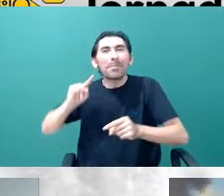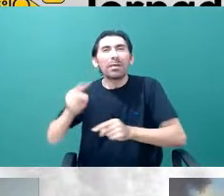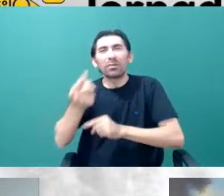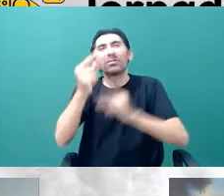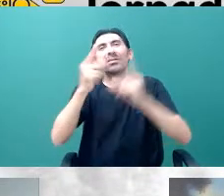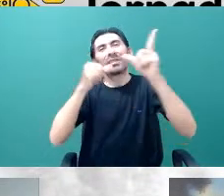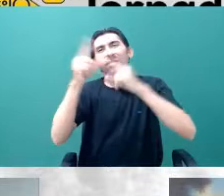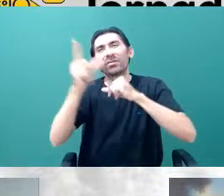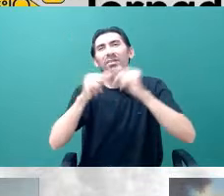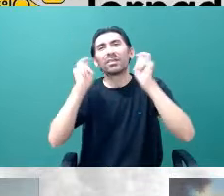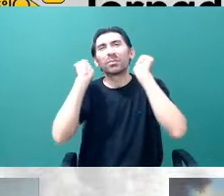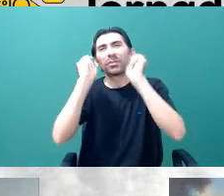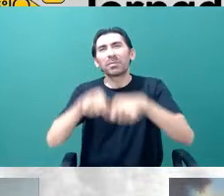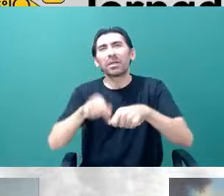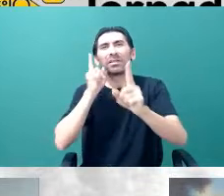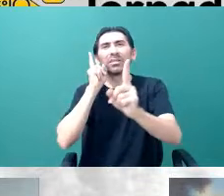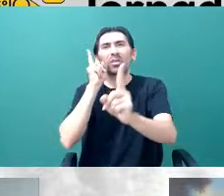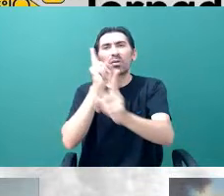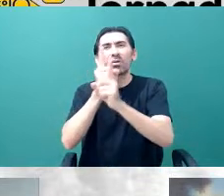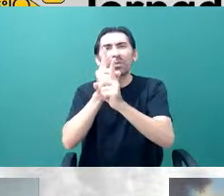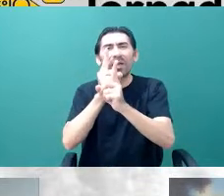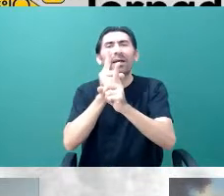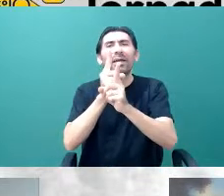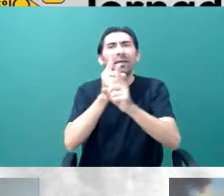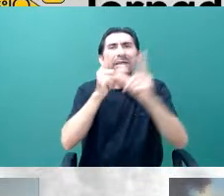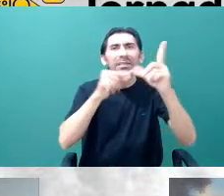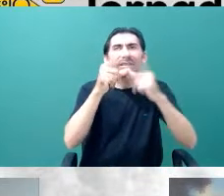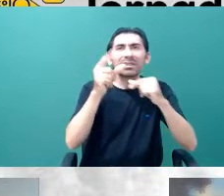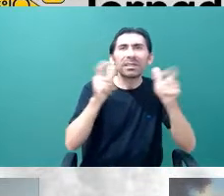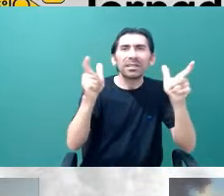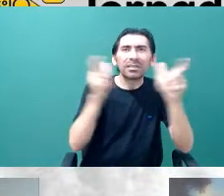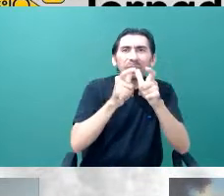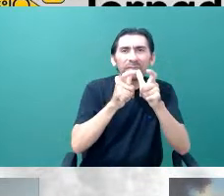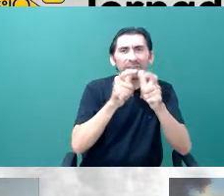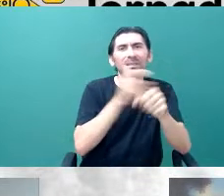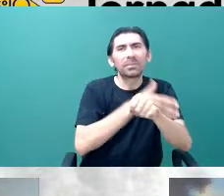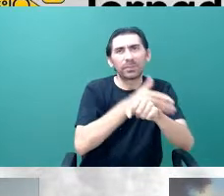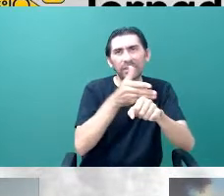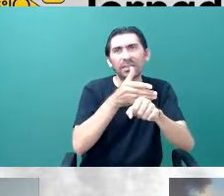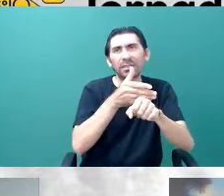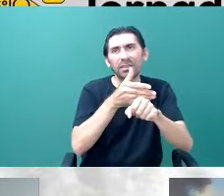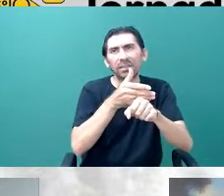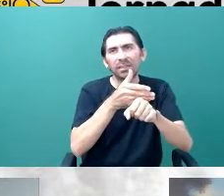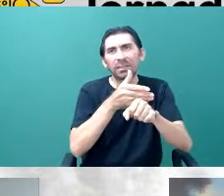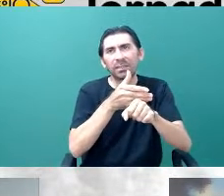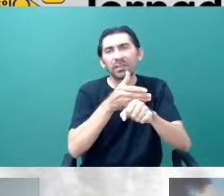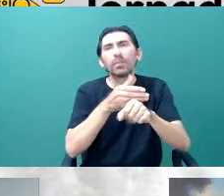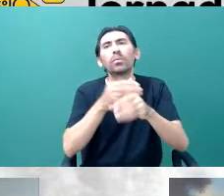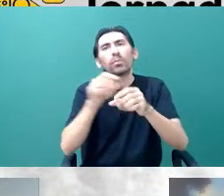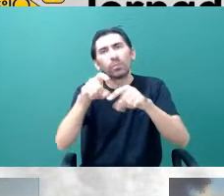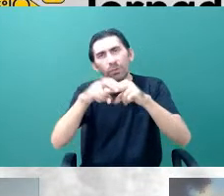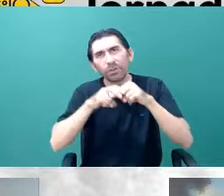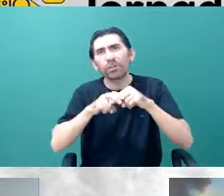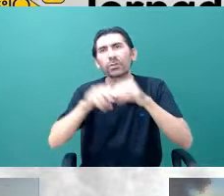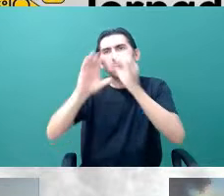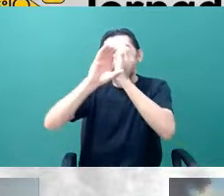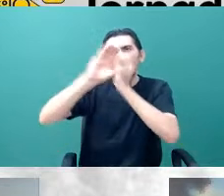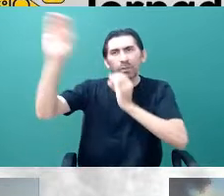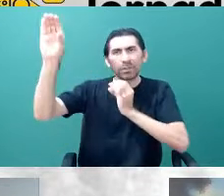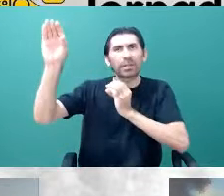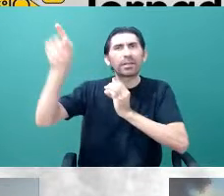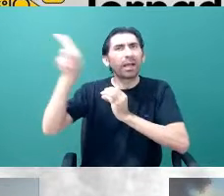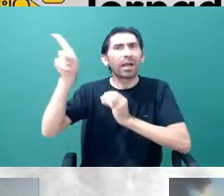poder detectar essas anas brancas, então, o SLOM, o telescópio no Novo México,